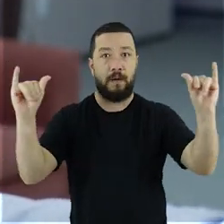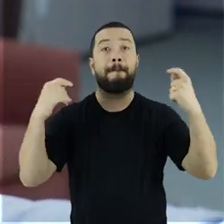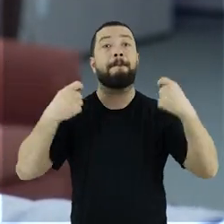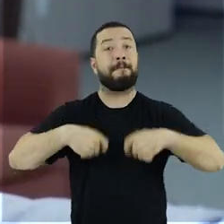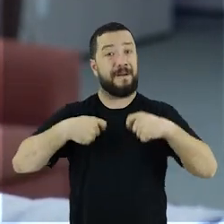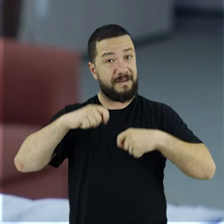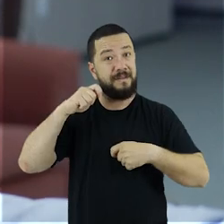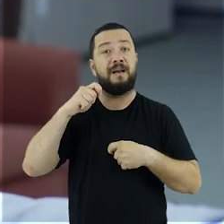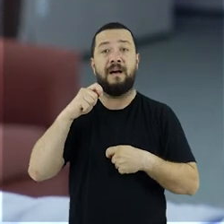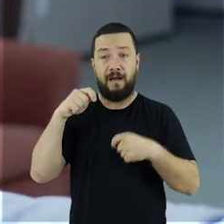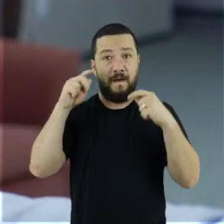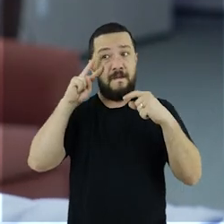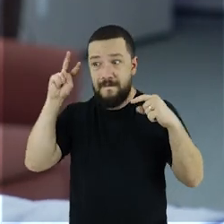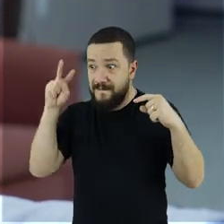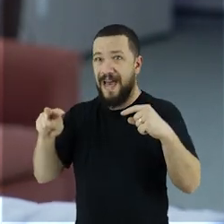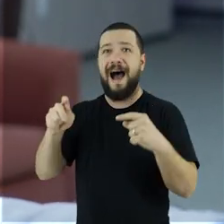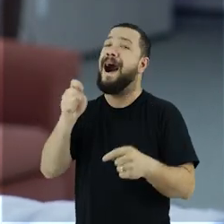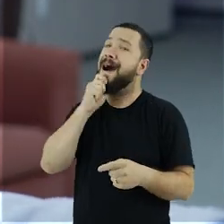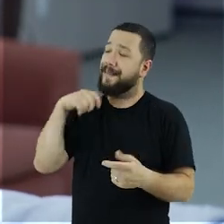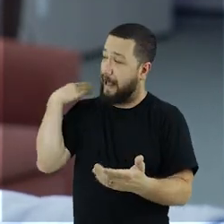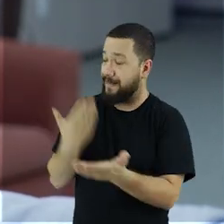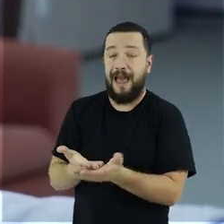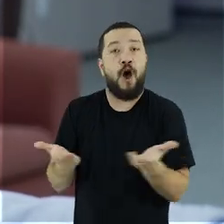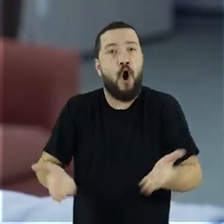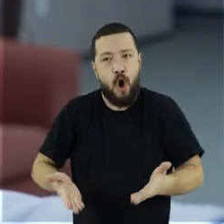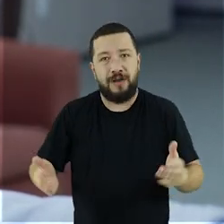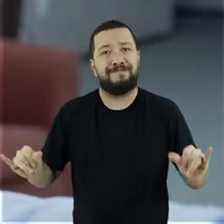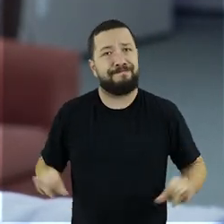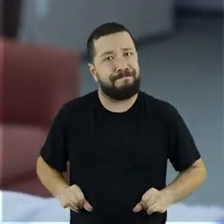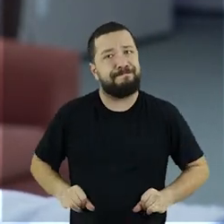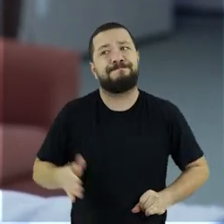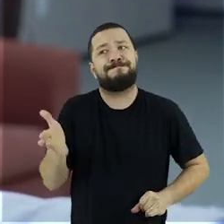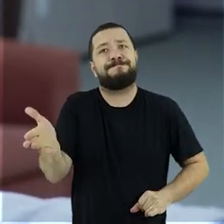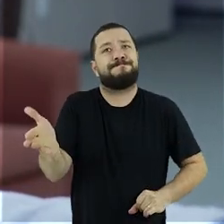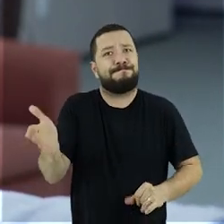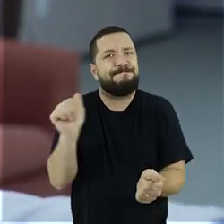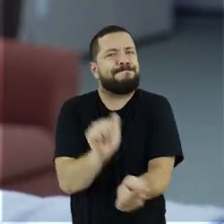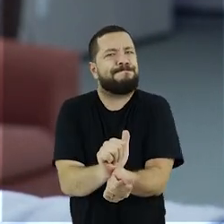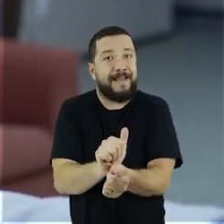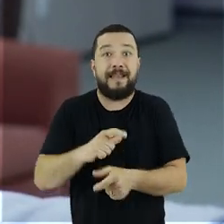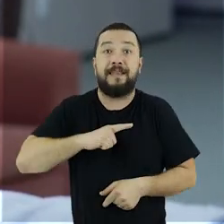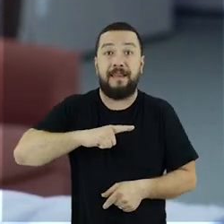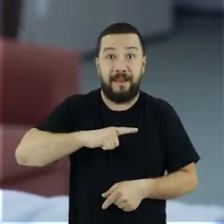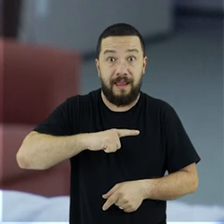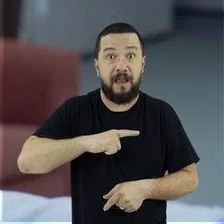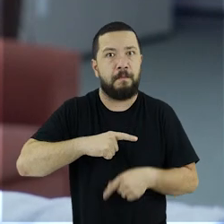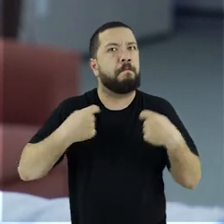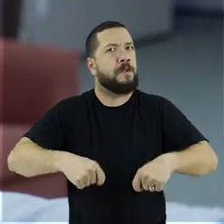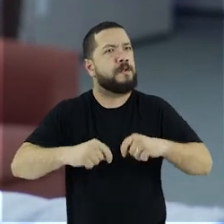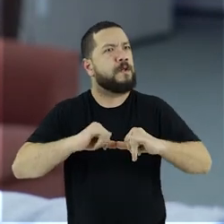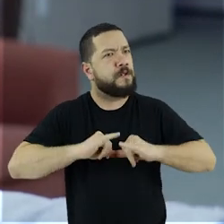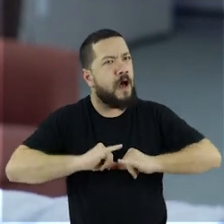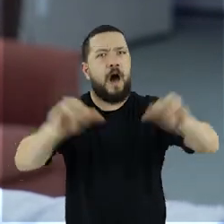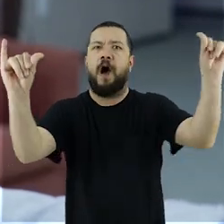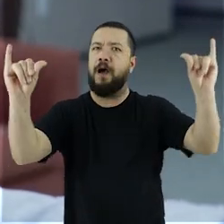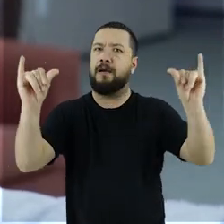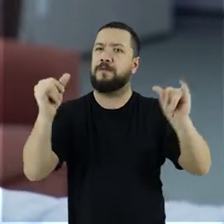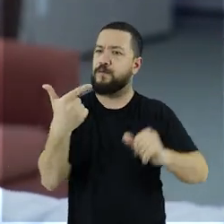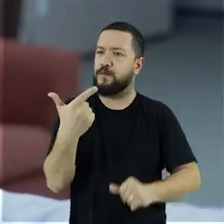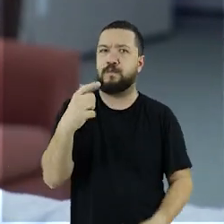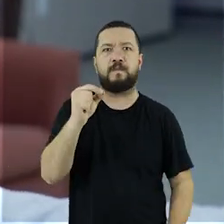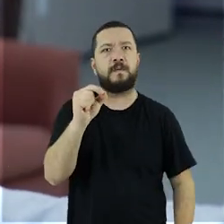compreendam que existe essa mácula ainda e que a gente precisa estabelar. Não faz sentido a gente estar em